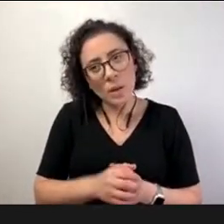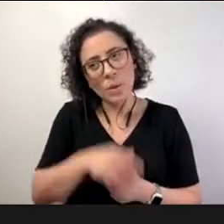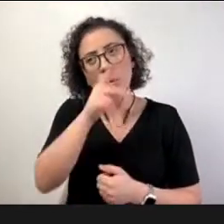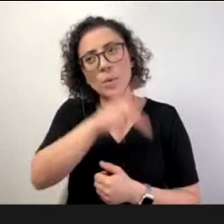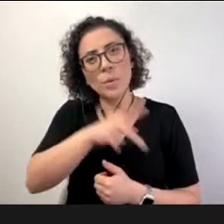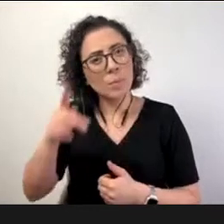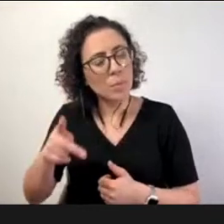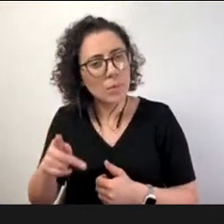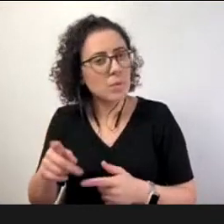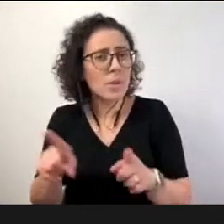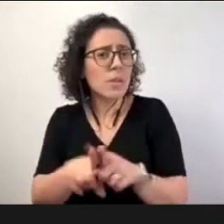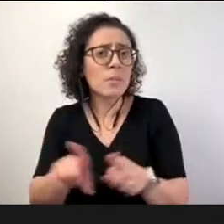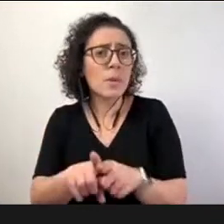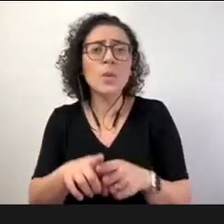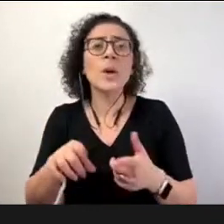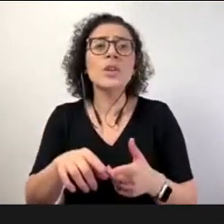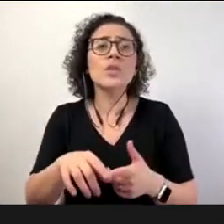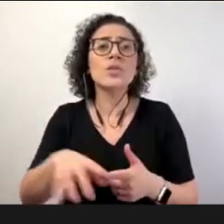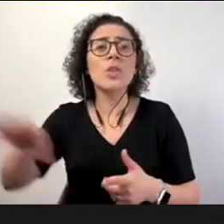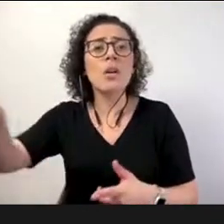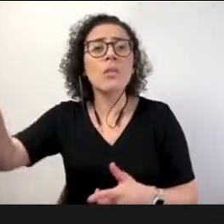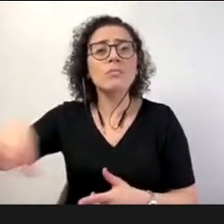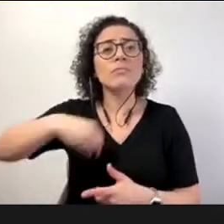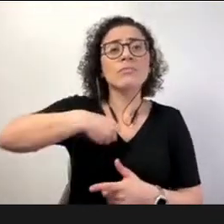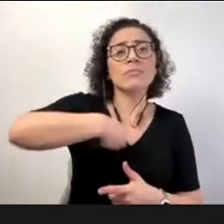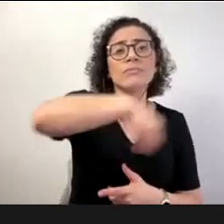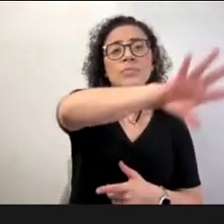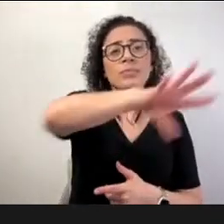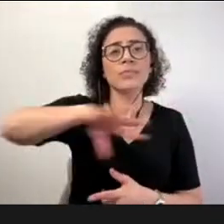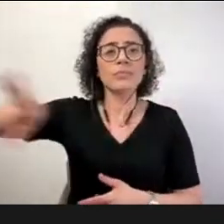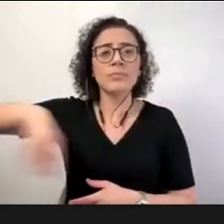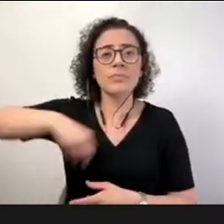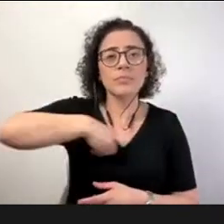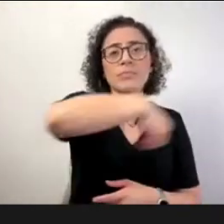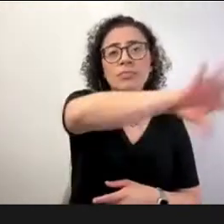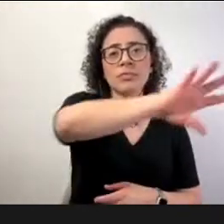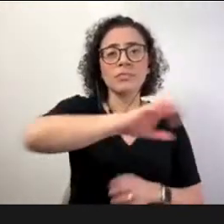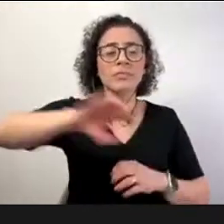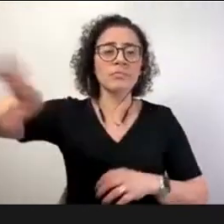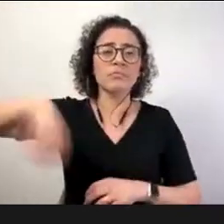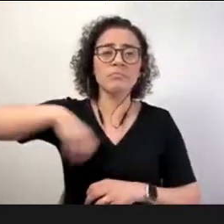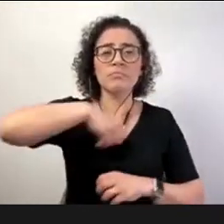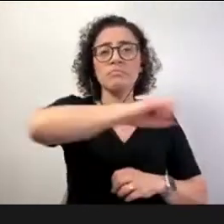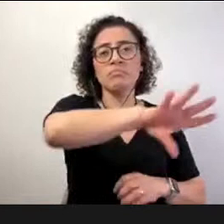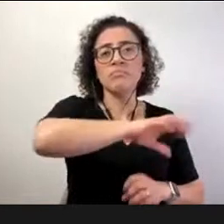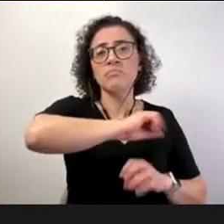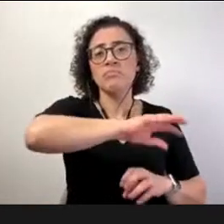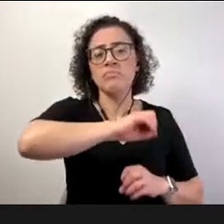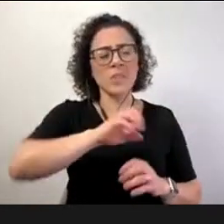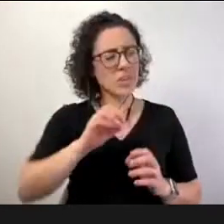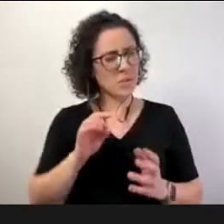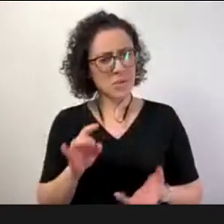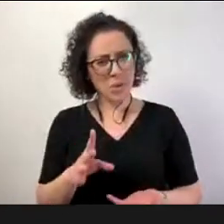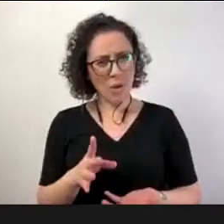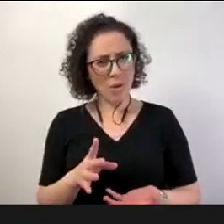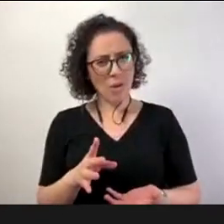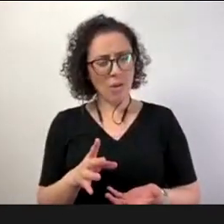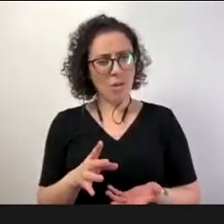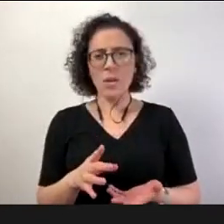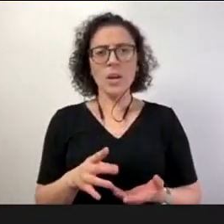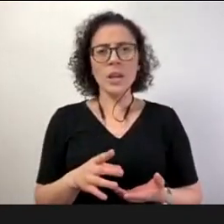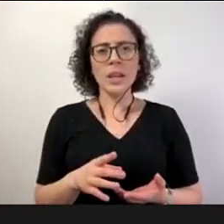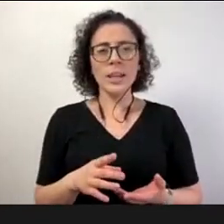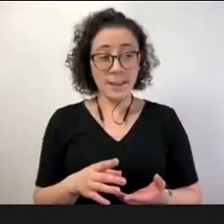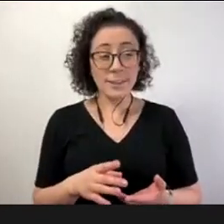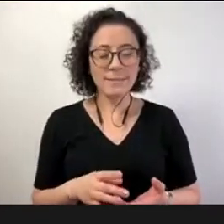um reprodutor de informação tá mas que papel ele atua então é o mediador de aprendizagem é alguém que desafia é alguém que orienta